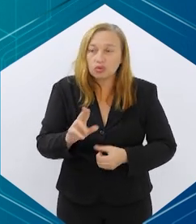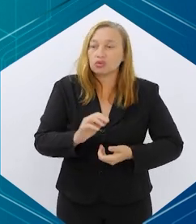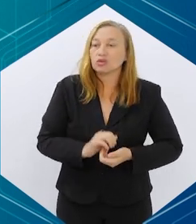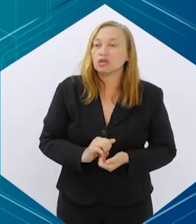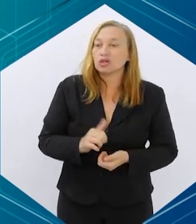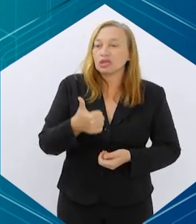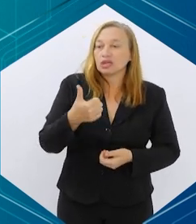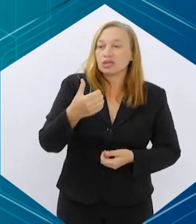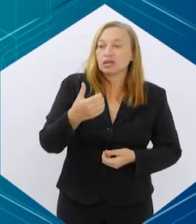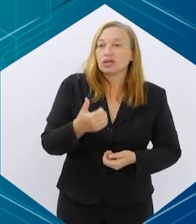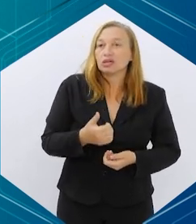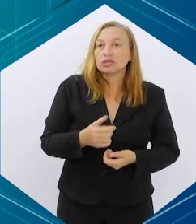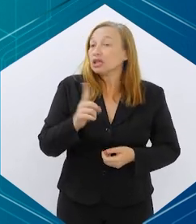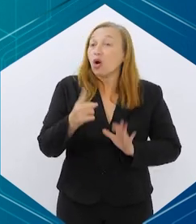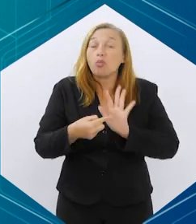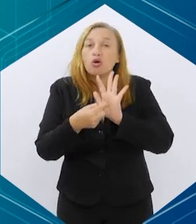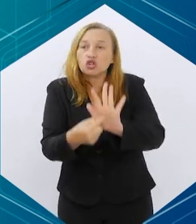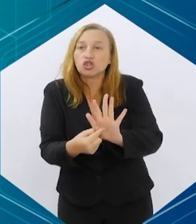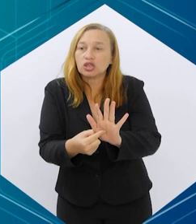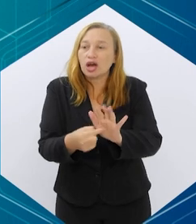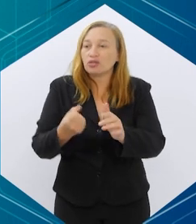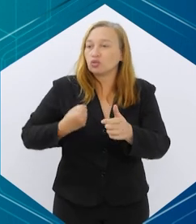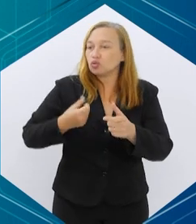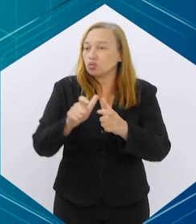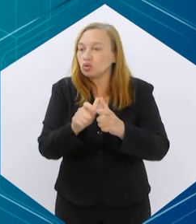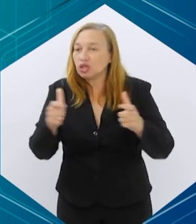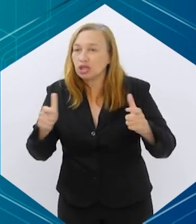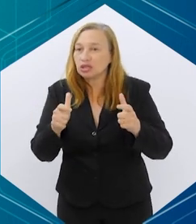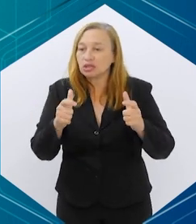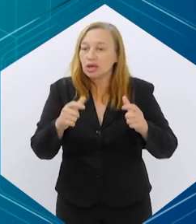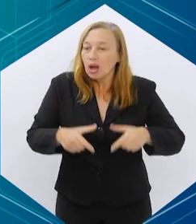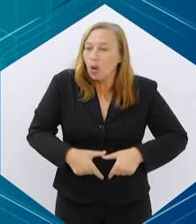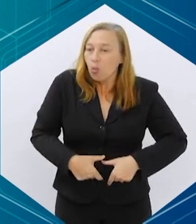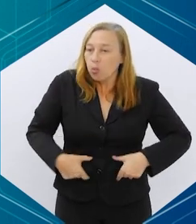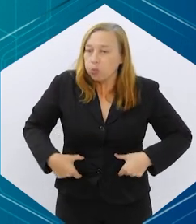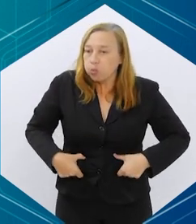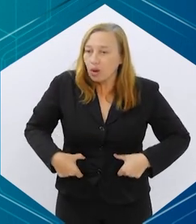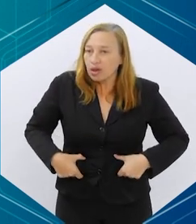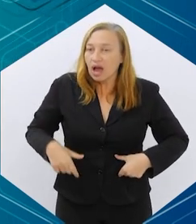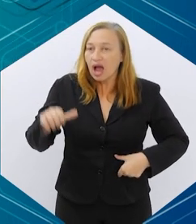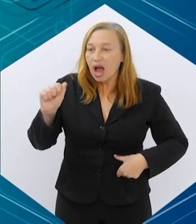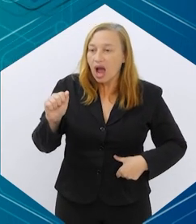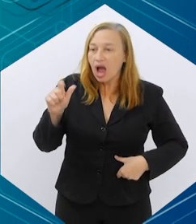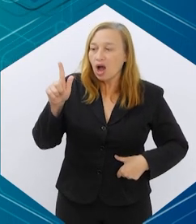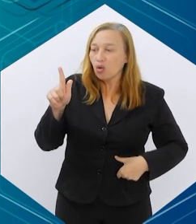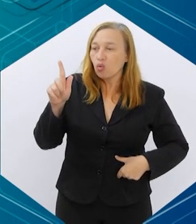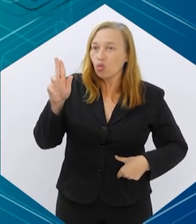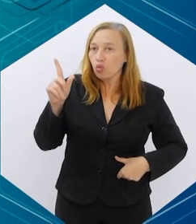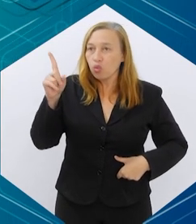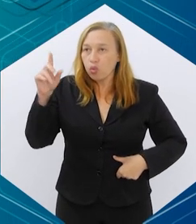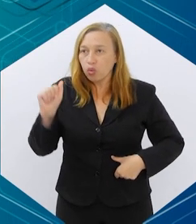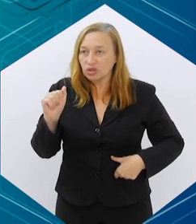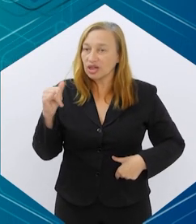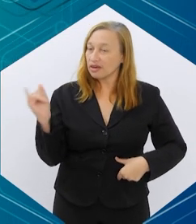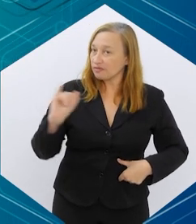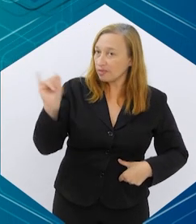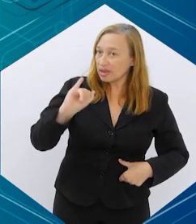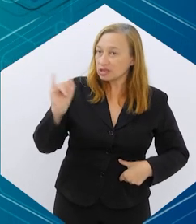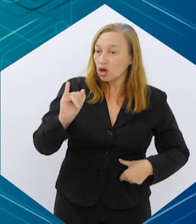populacionais não mostraram aumento da incidência de pancreatite aguda quando comparada a outras